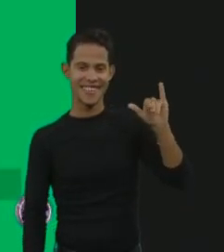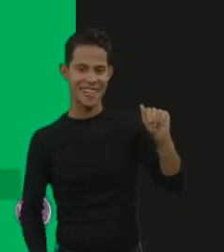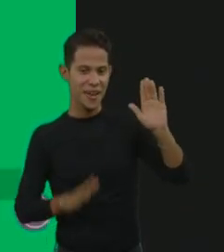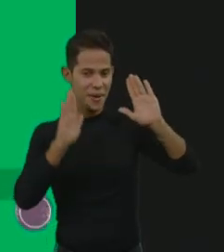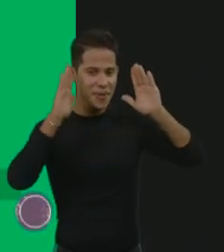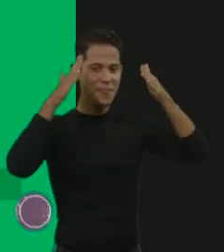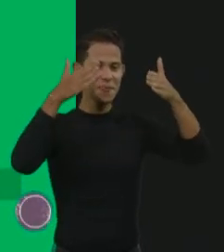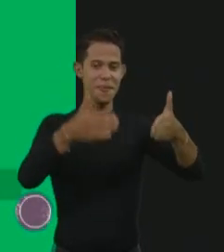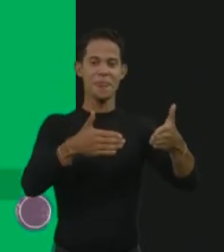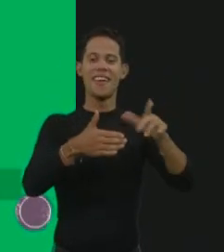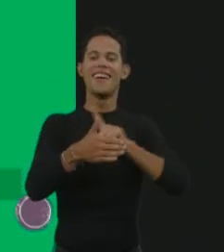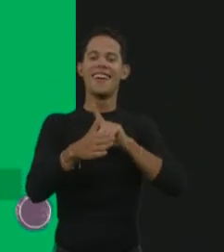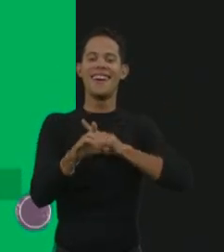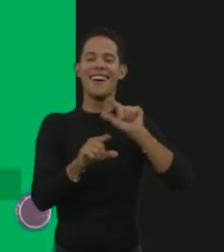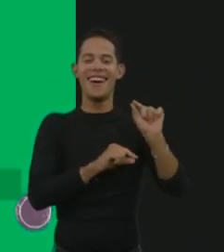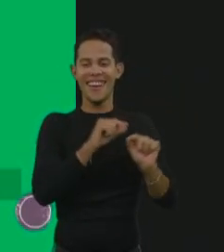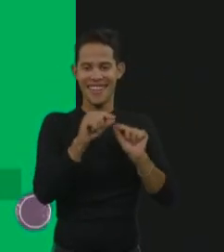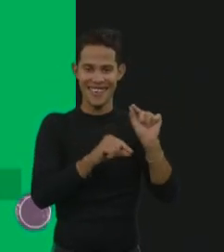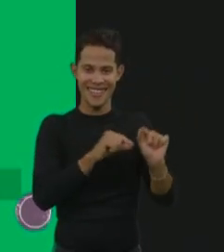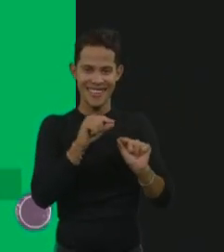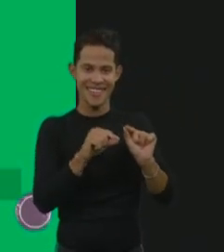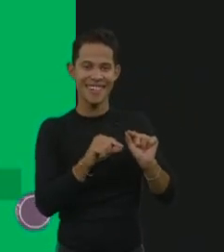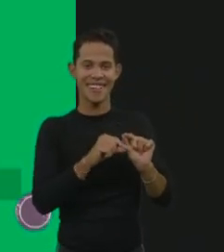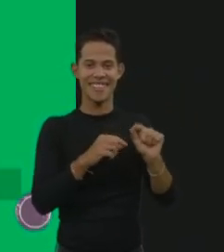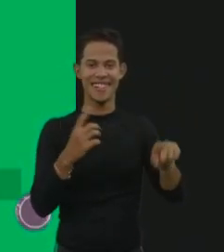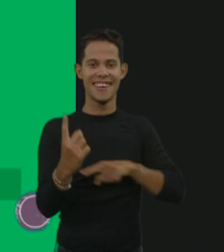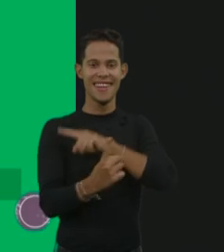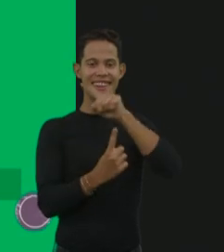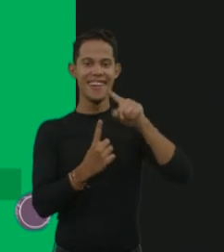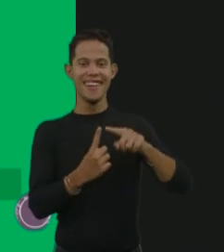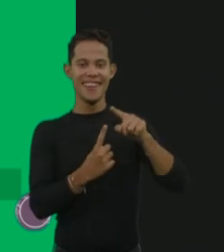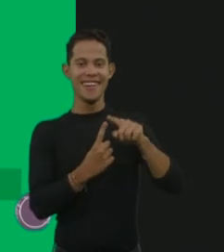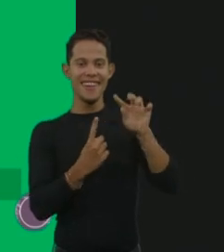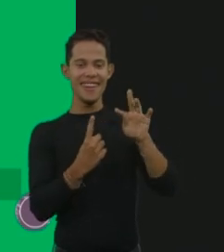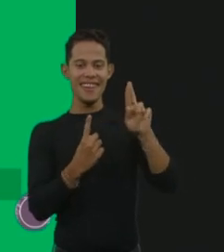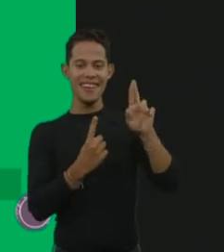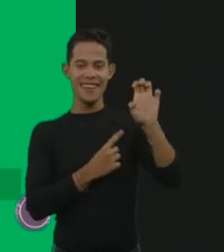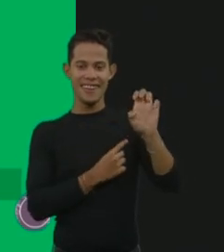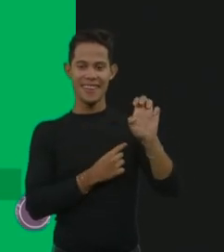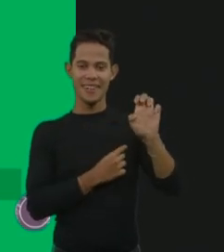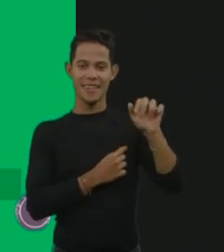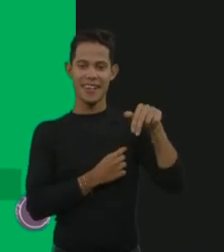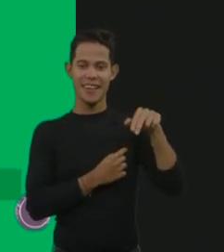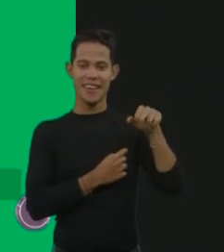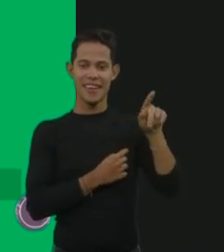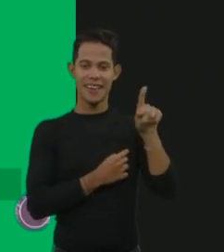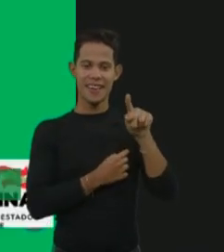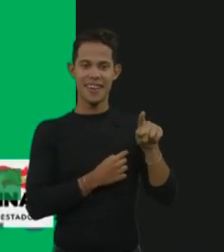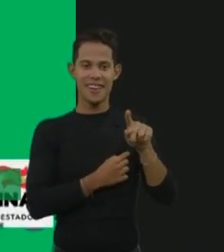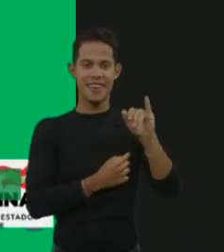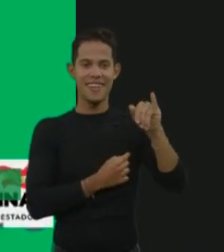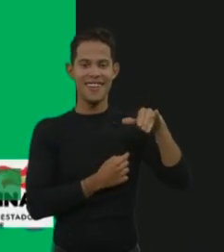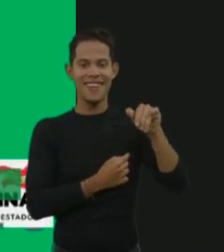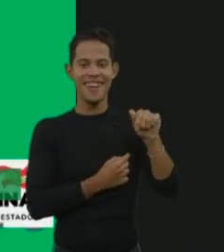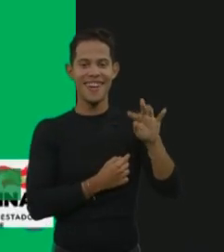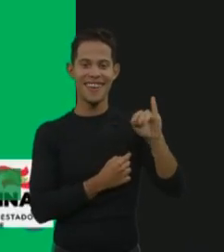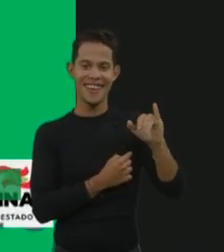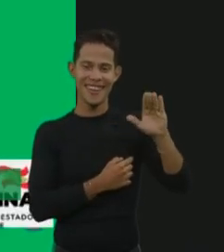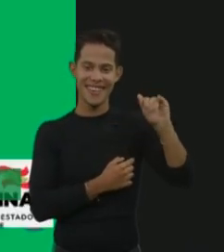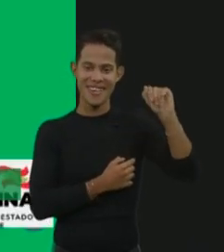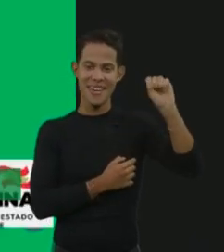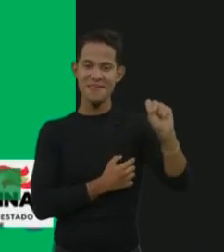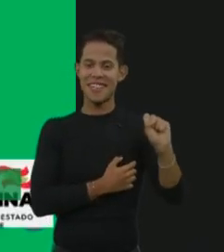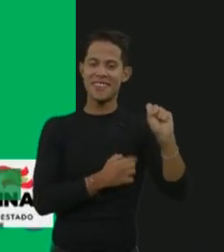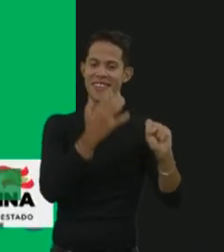tem aqui? A gente tem a terapia de reposição enzimática, que é repor essa enzima deficiente pra alguns subtipos, né? Onde a gente